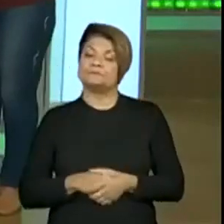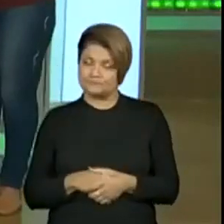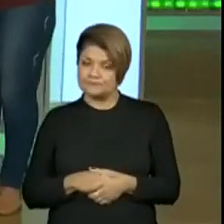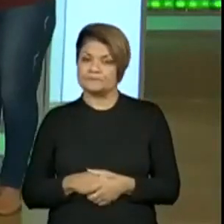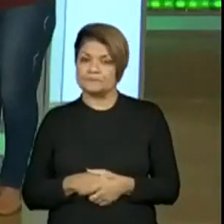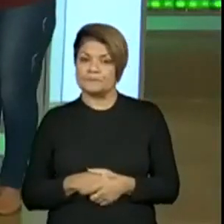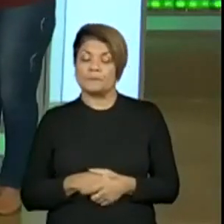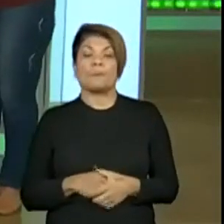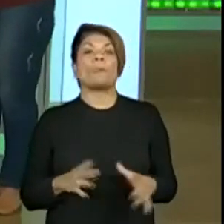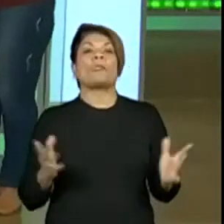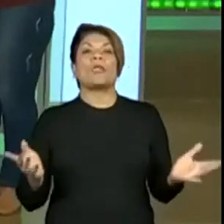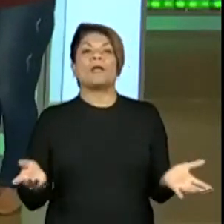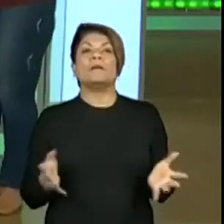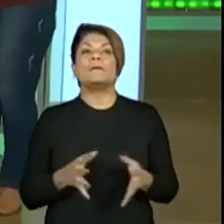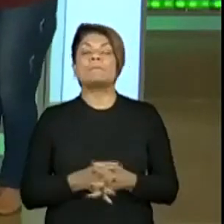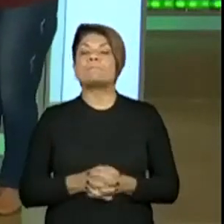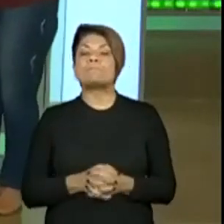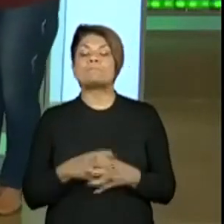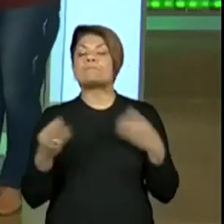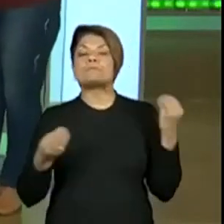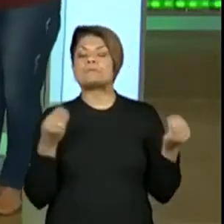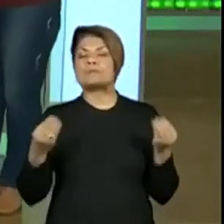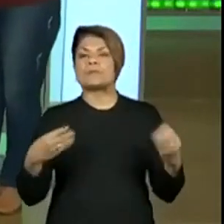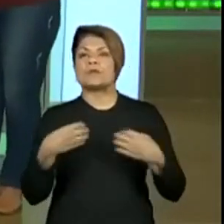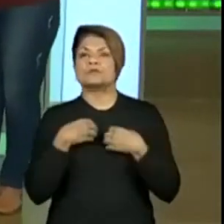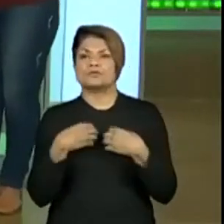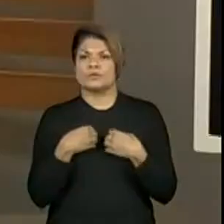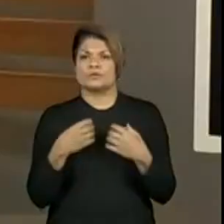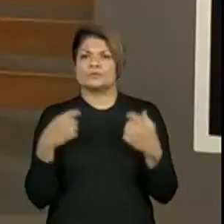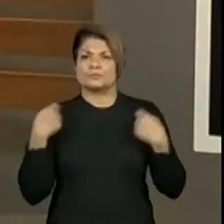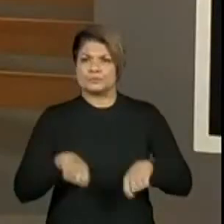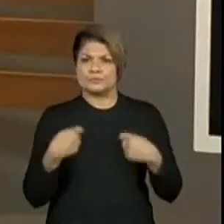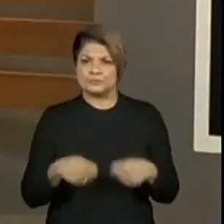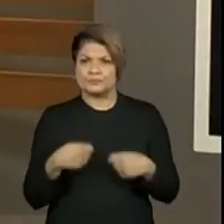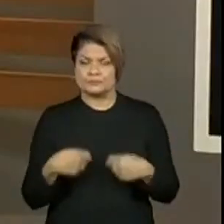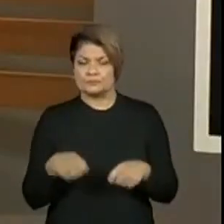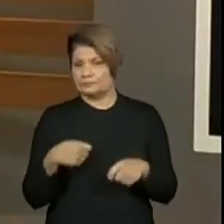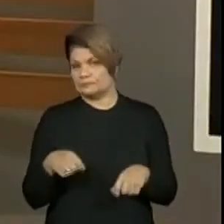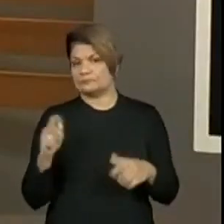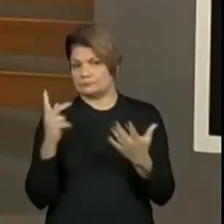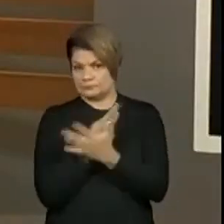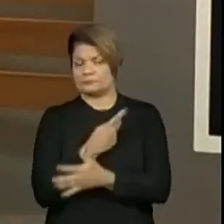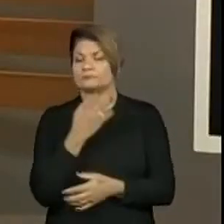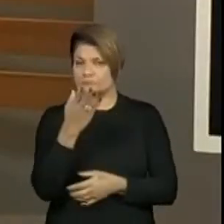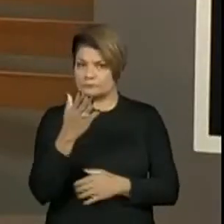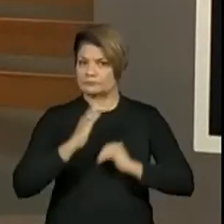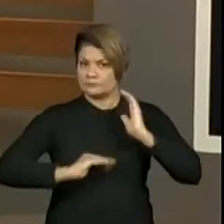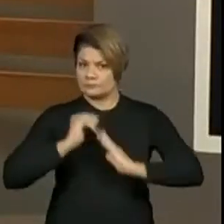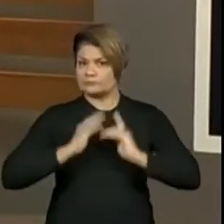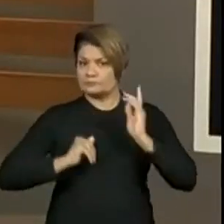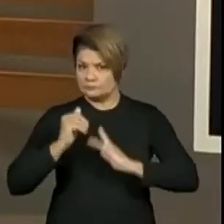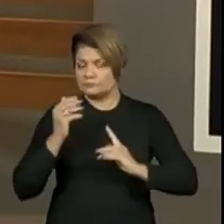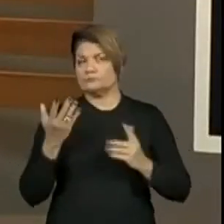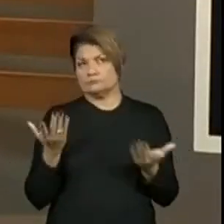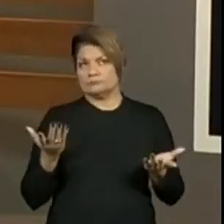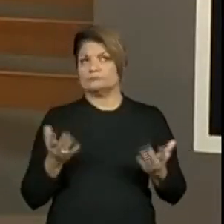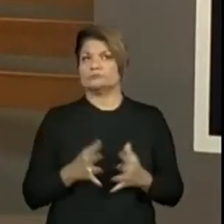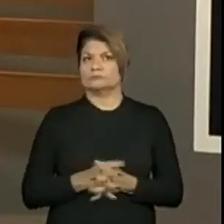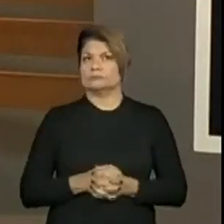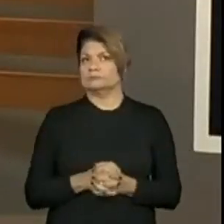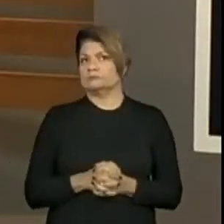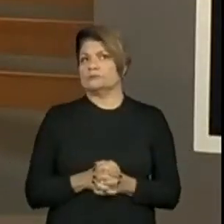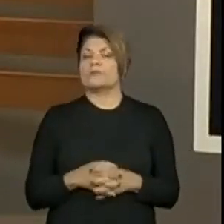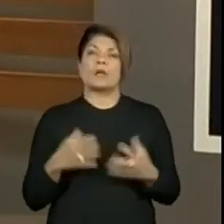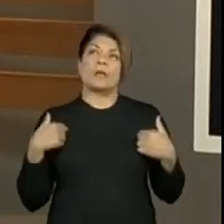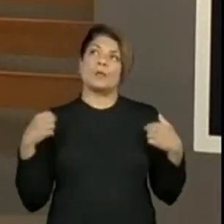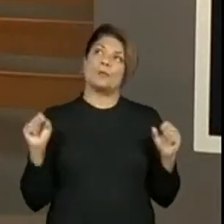e aí a gente pede o seguinte, de que forma deve acontecer, como é que vocês pensam que deve acontecer essa produção? Como é que eu vou fazer? Ah,